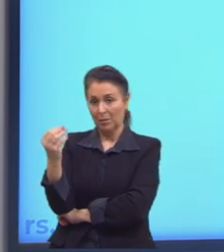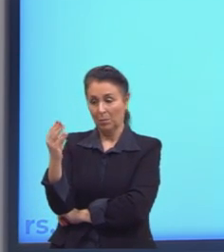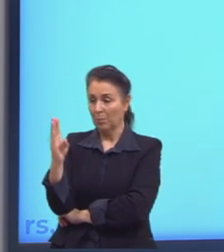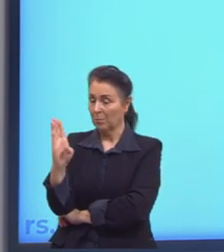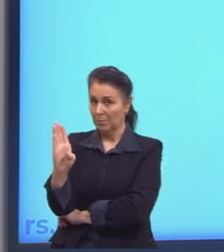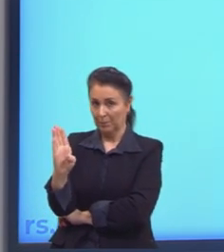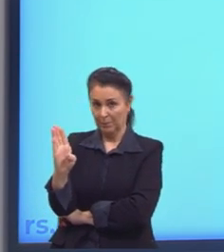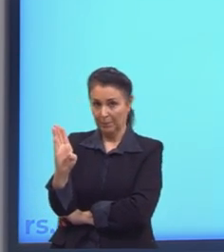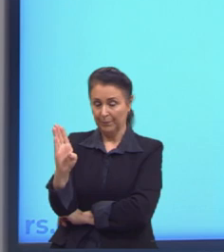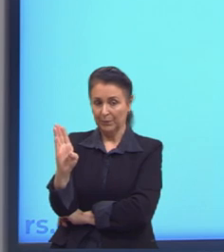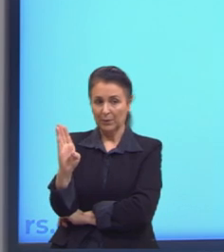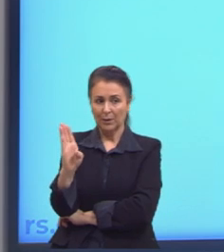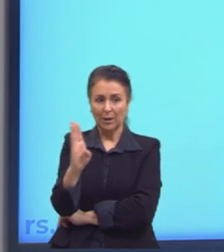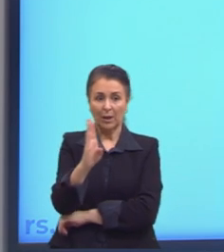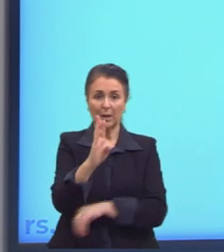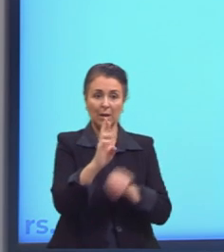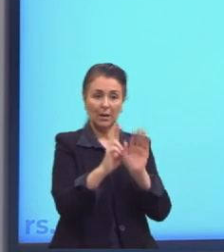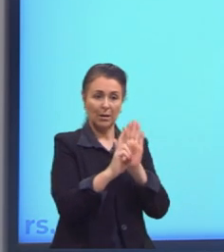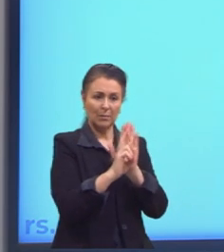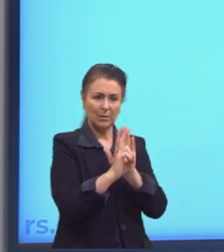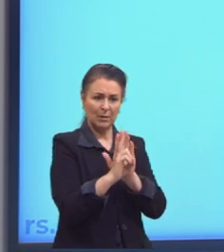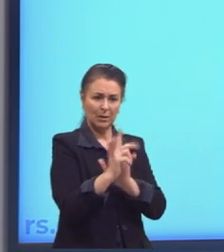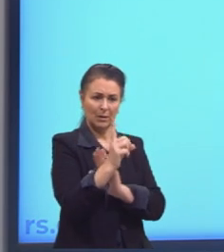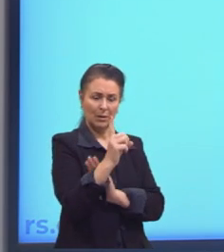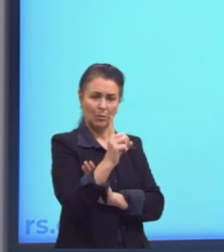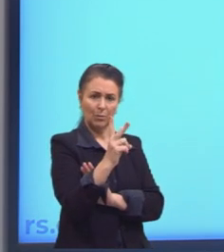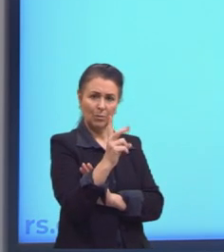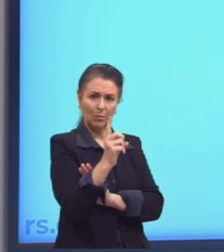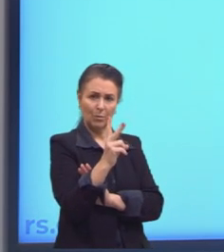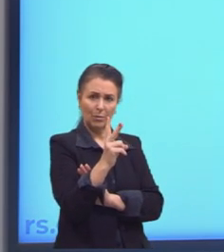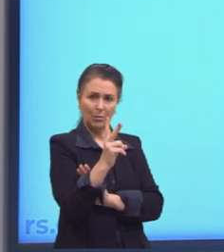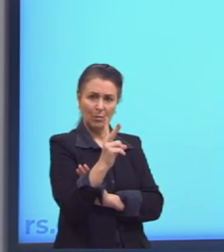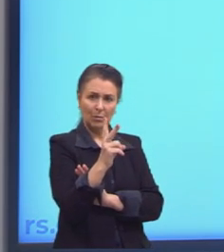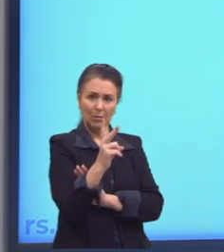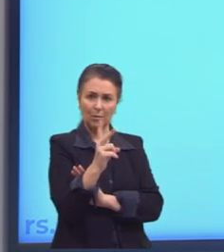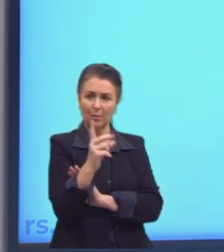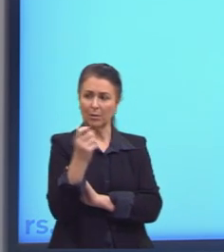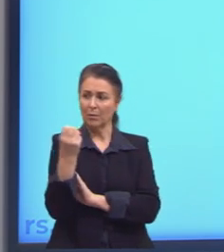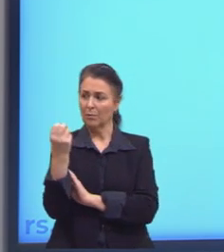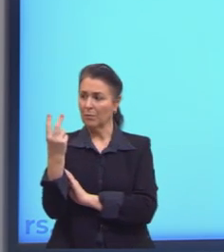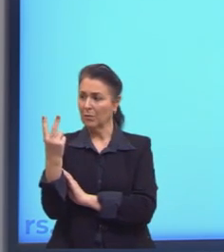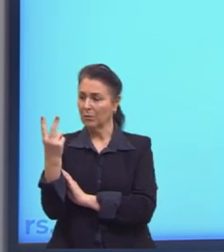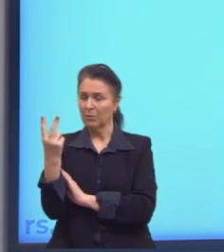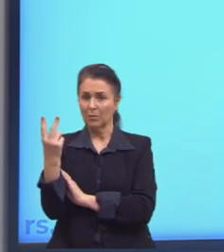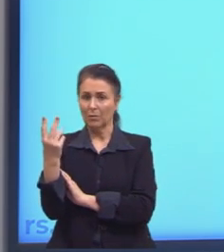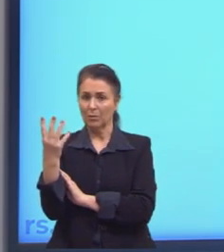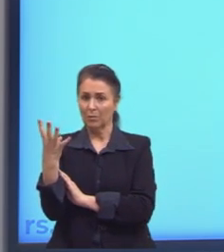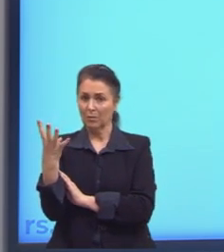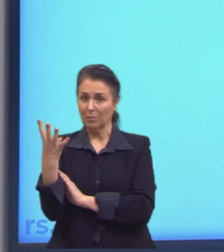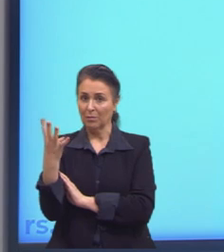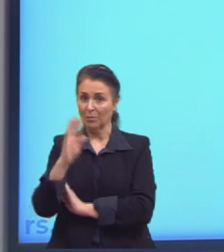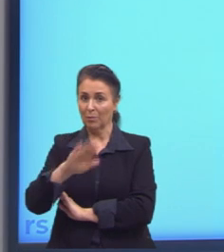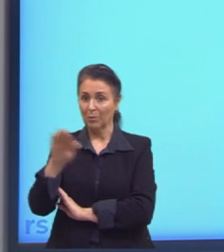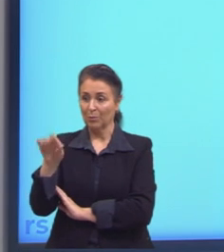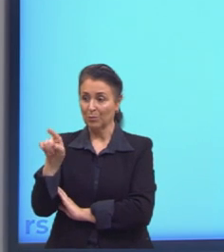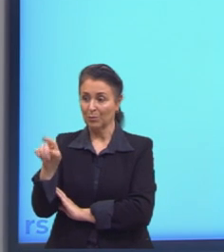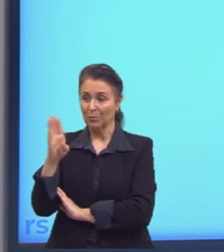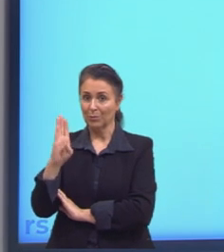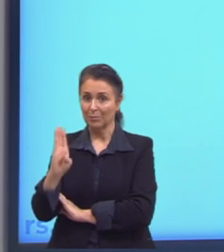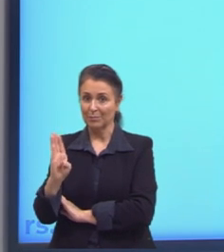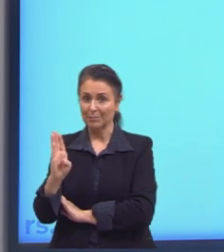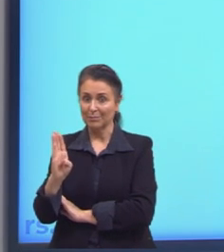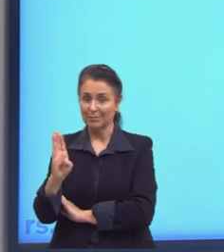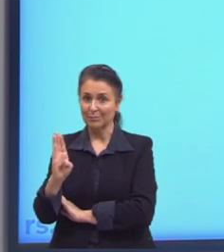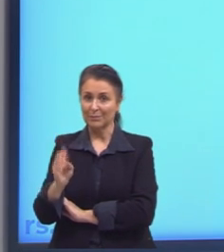antígeno B e eu já representei 12, é porque me sobra, então, ali 24 alunos, certo? Então, nós